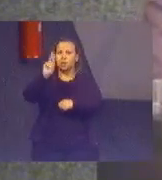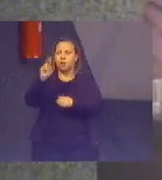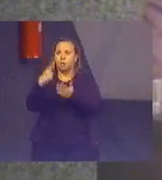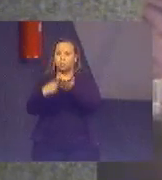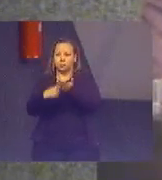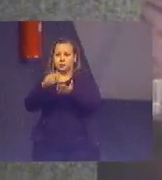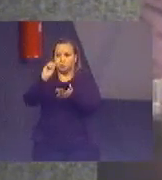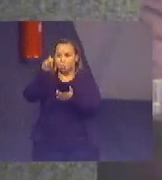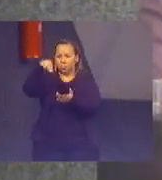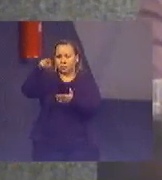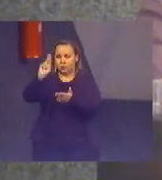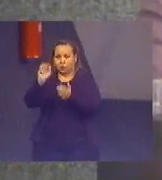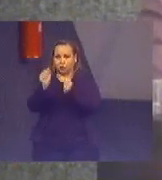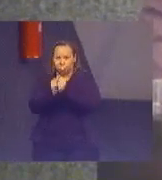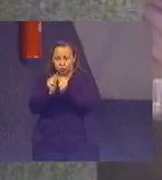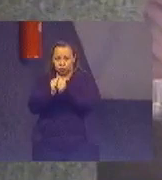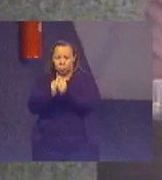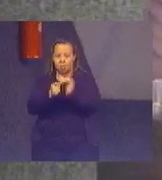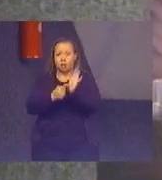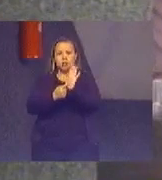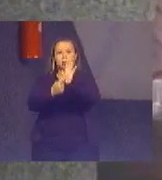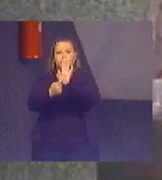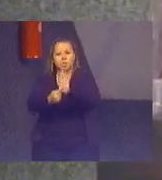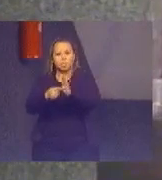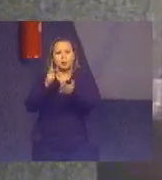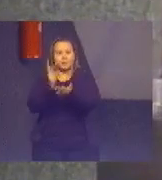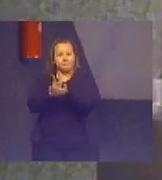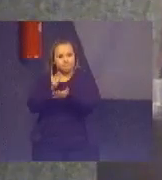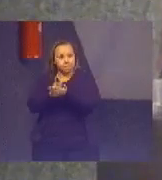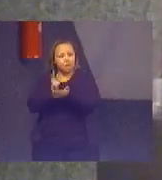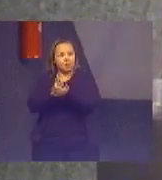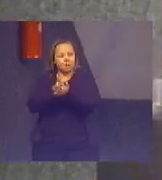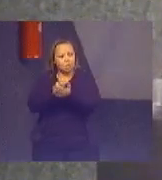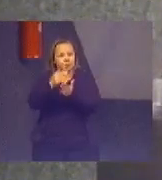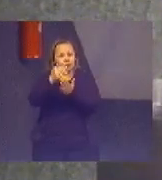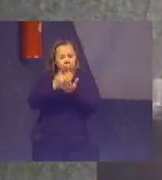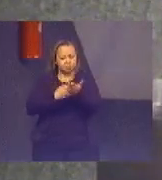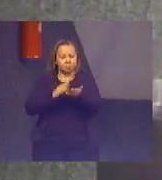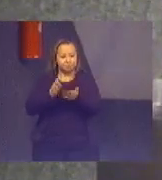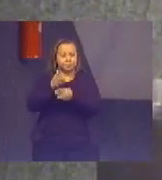periodicamente os seus resultados e evolução dentro da Agenda 2030.